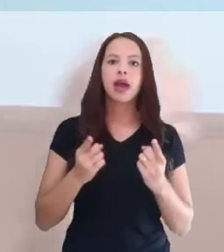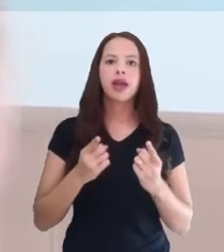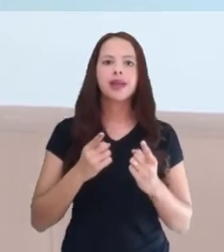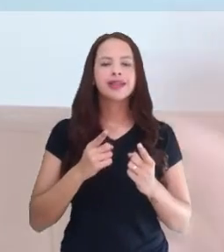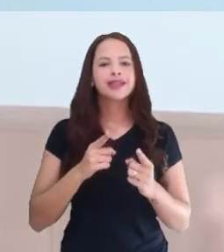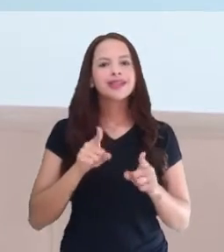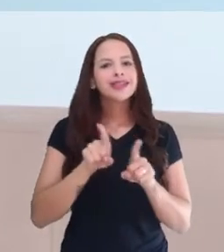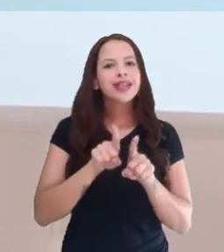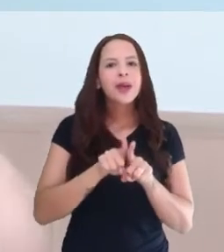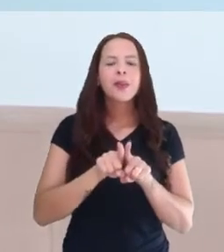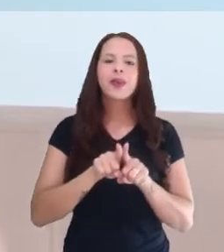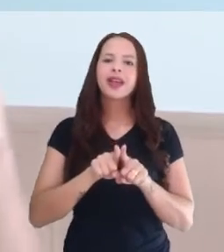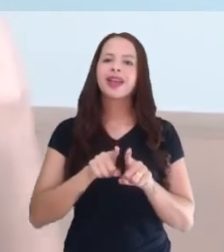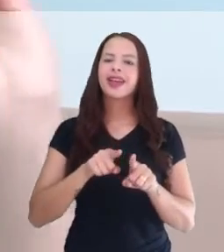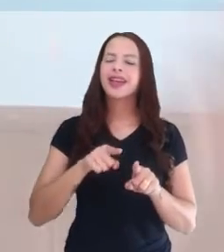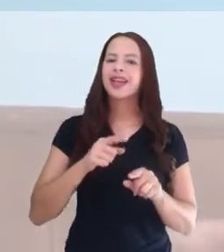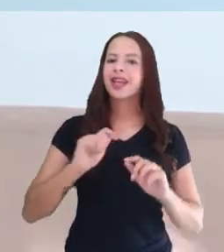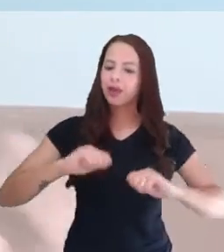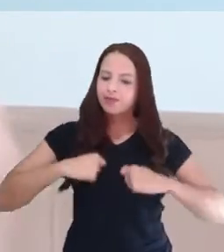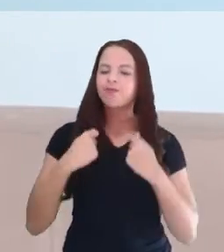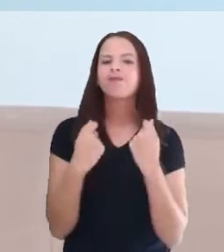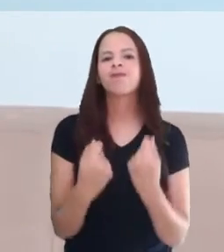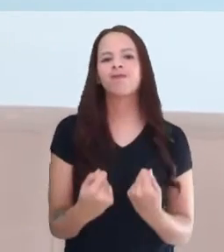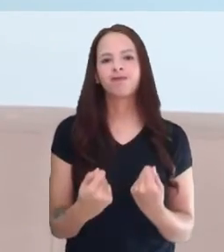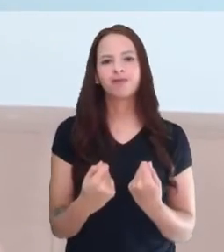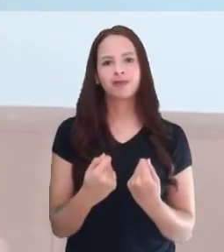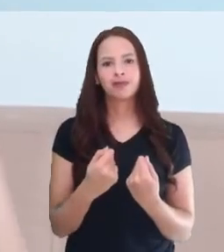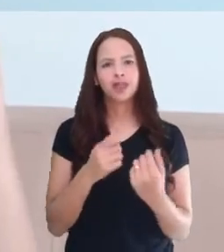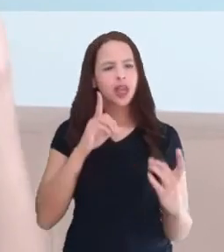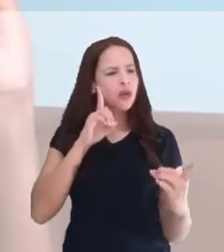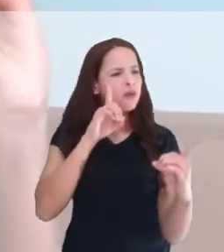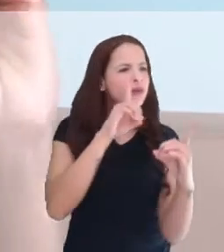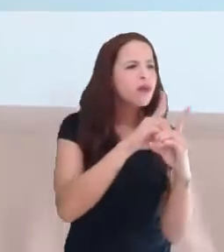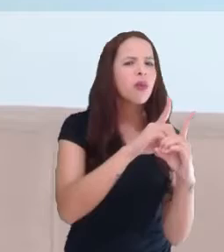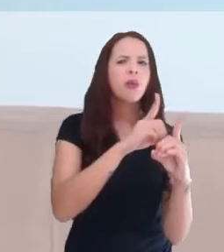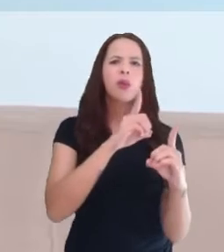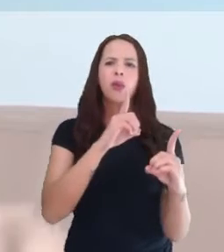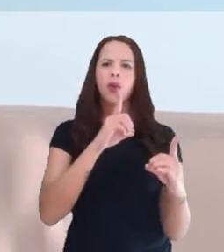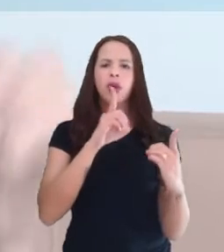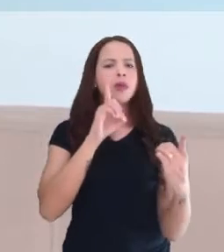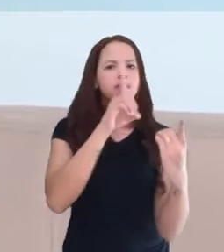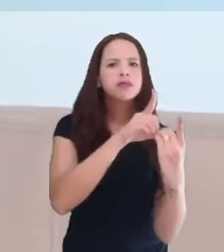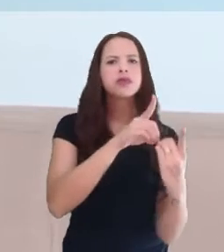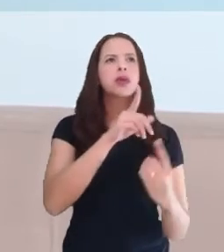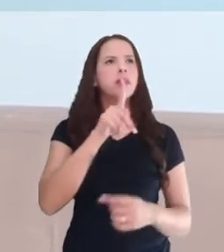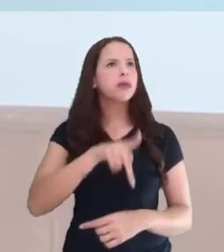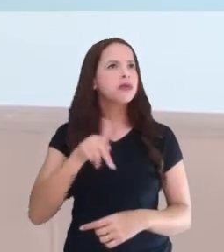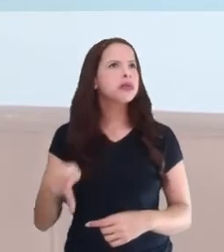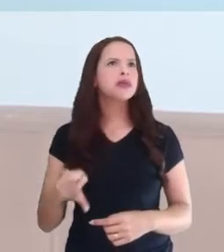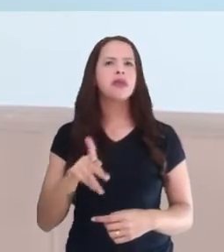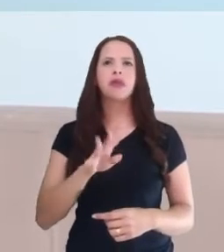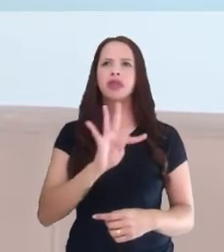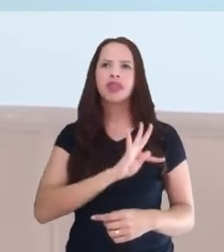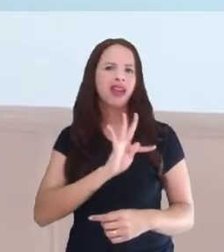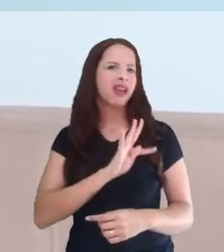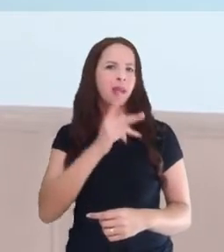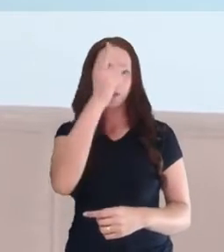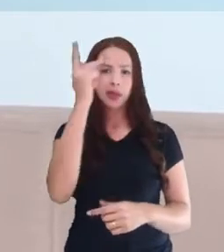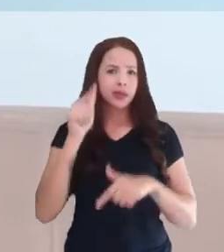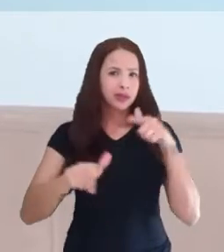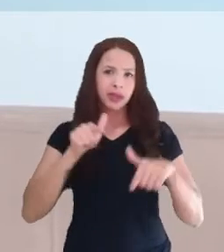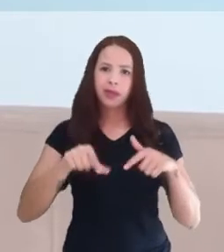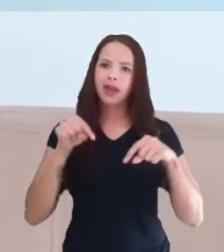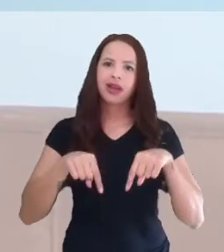cada professor, cada terceirizado, cada servidor técnico-administrativo, por quê?